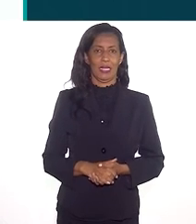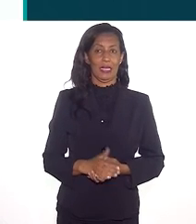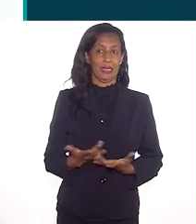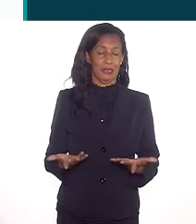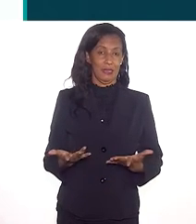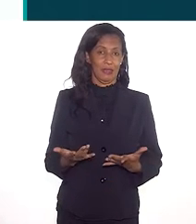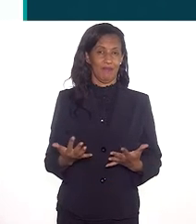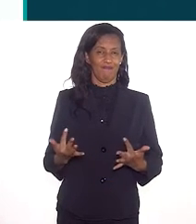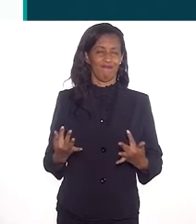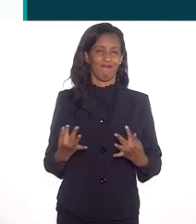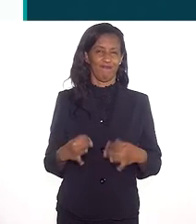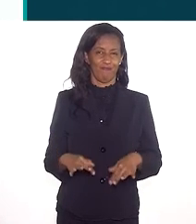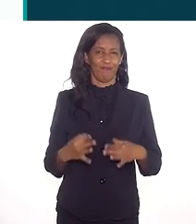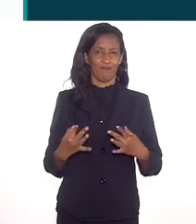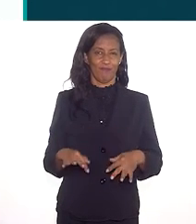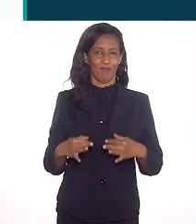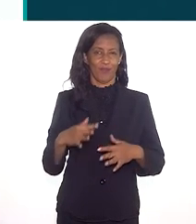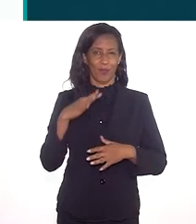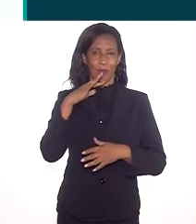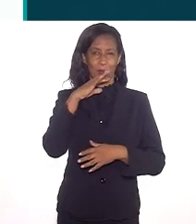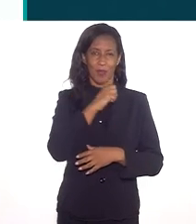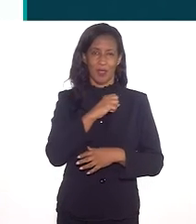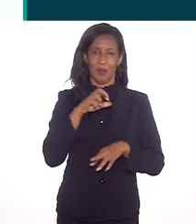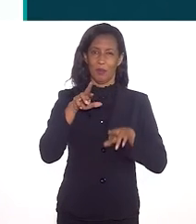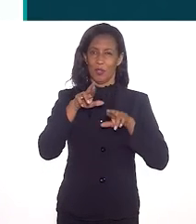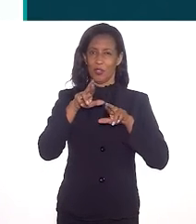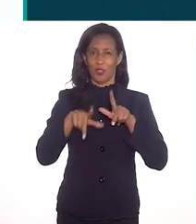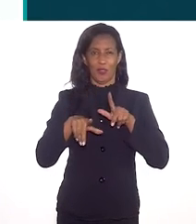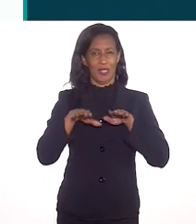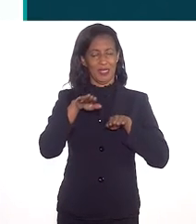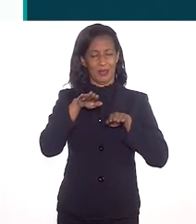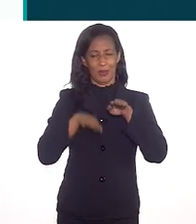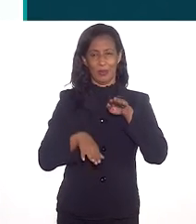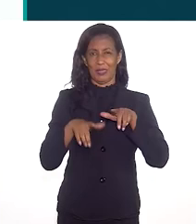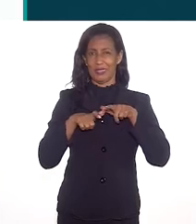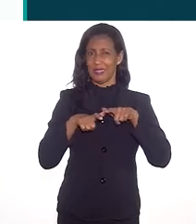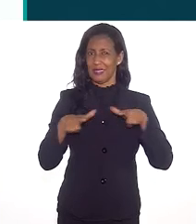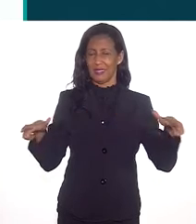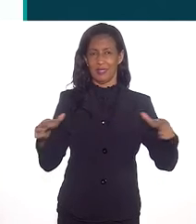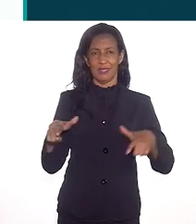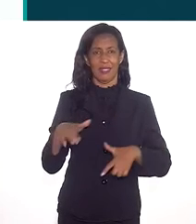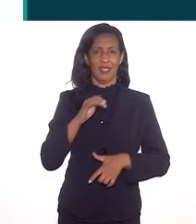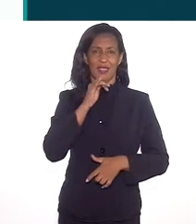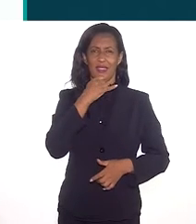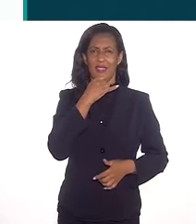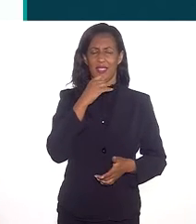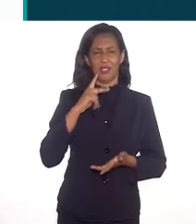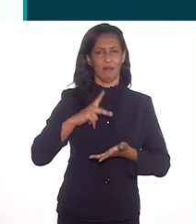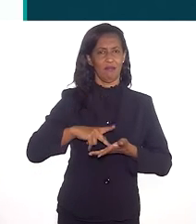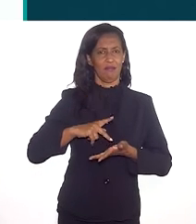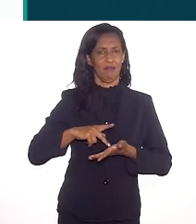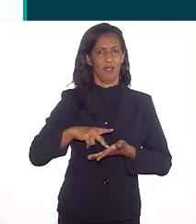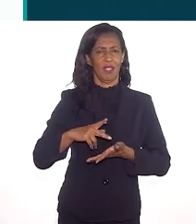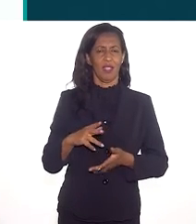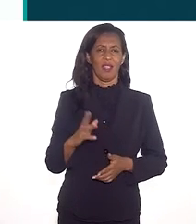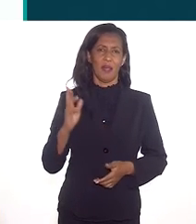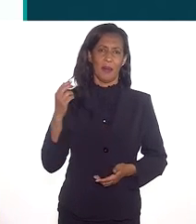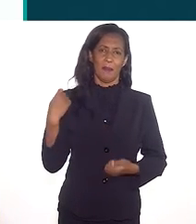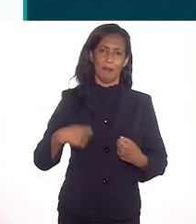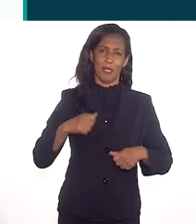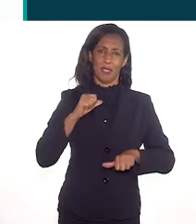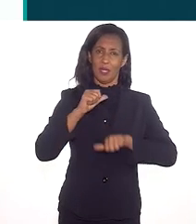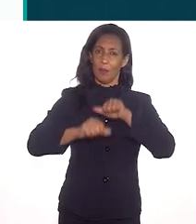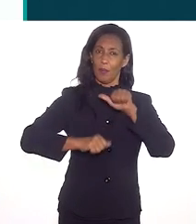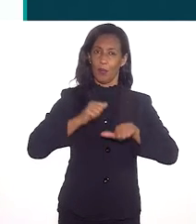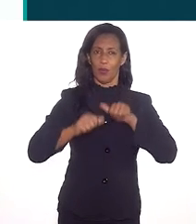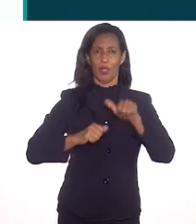e é doloroso perceber isso. As diferenças são muito grandes e é muito triste essa realidade que a